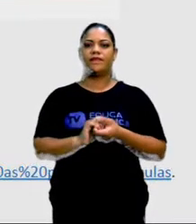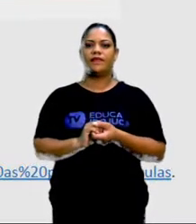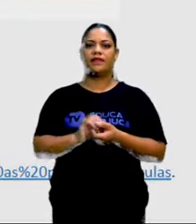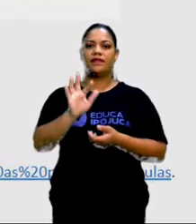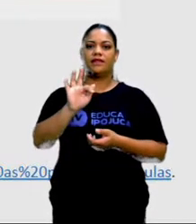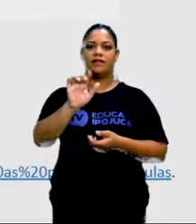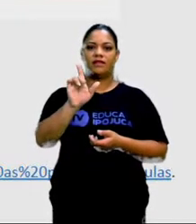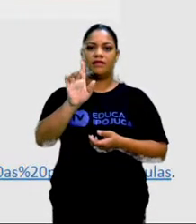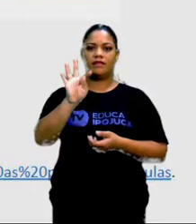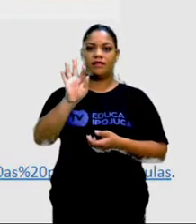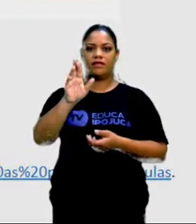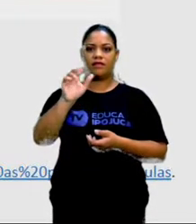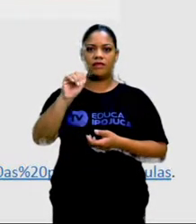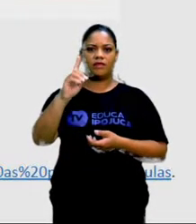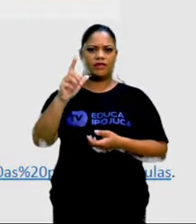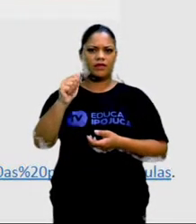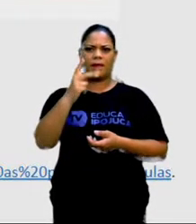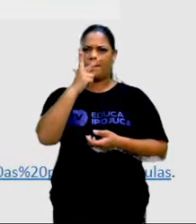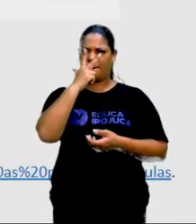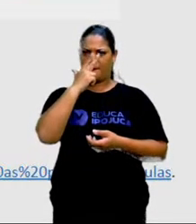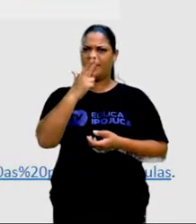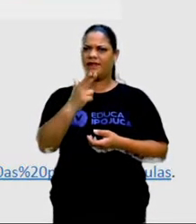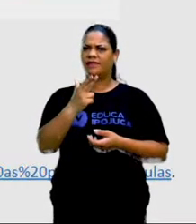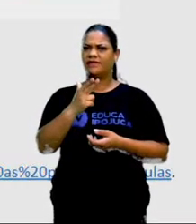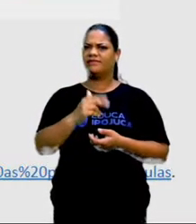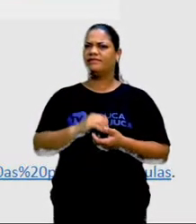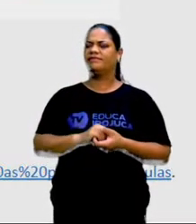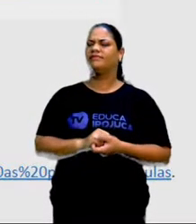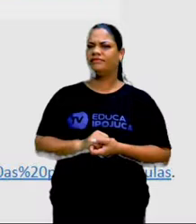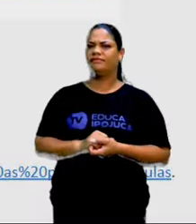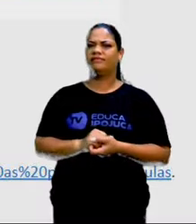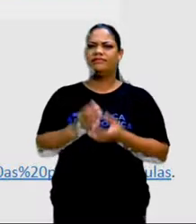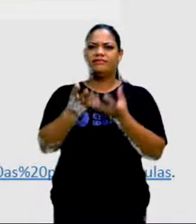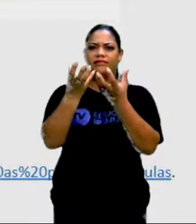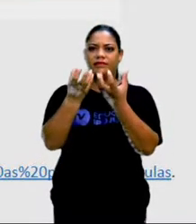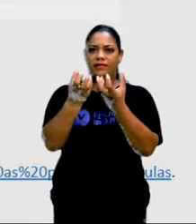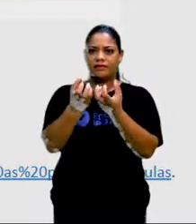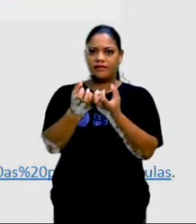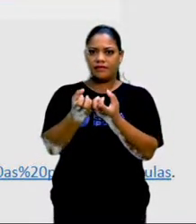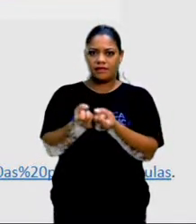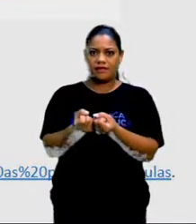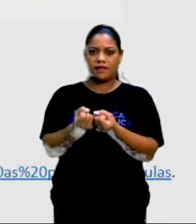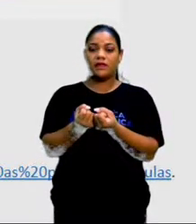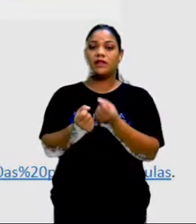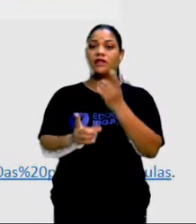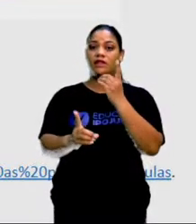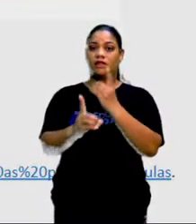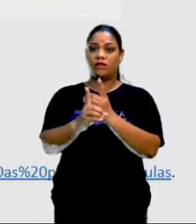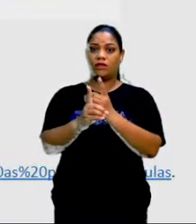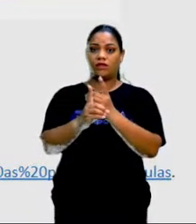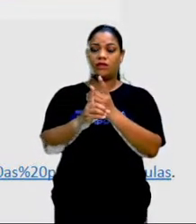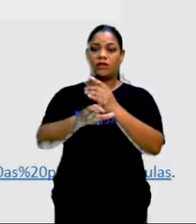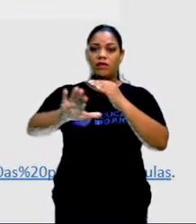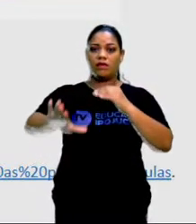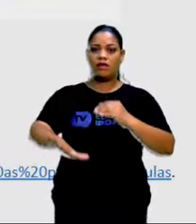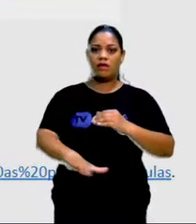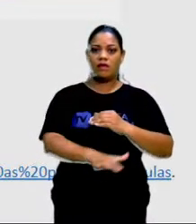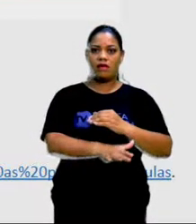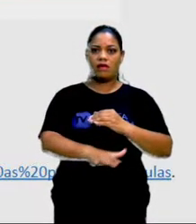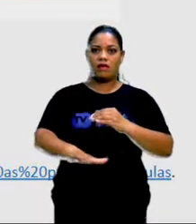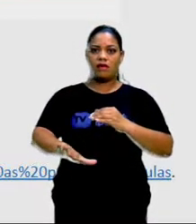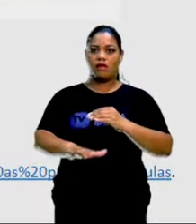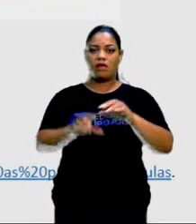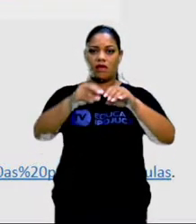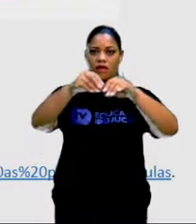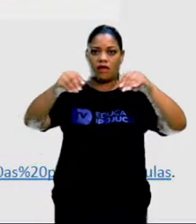como se passasse por um fino filtro. Basta alcançar os depósitos subterrâneos para que